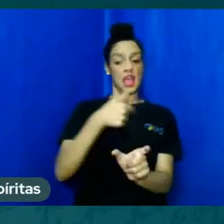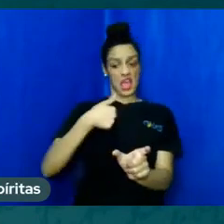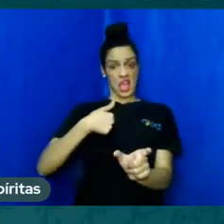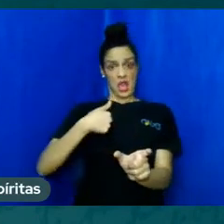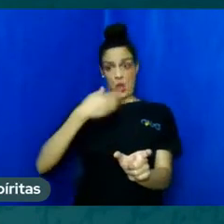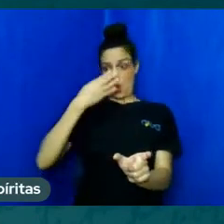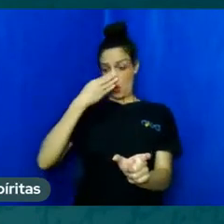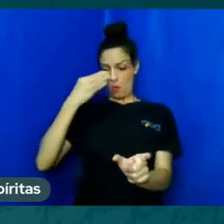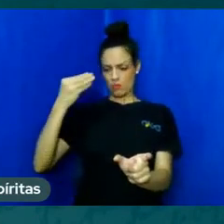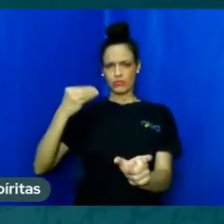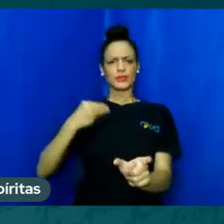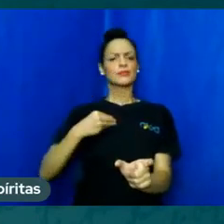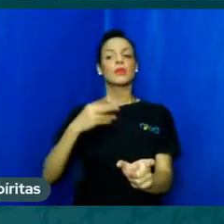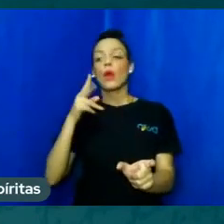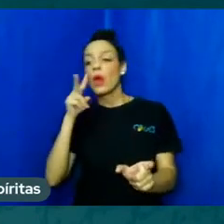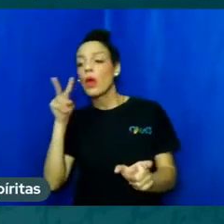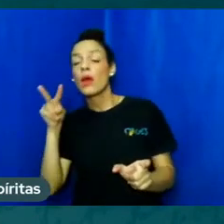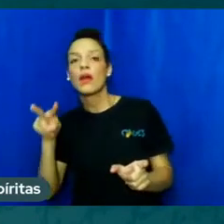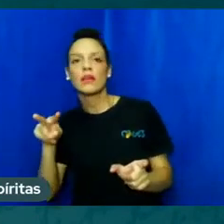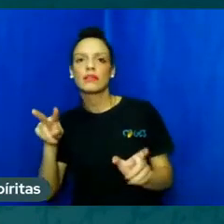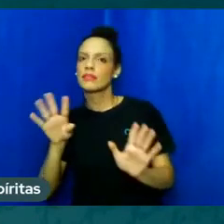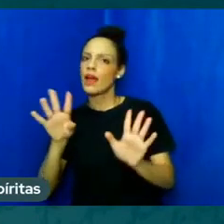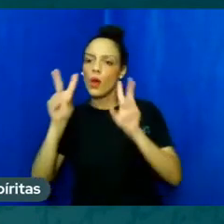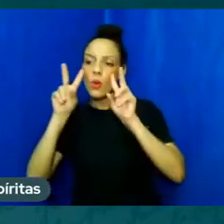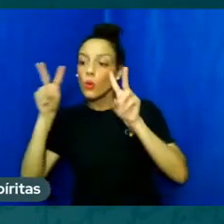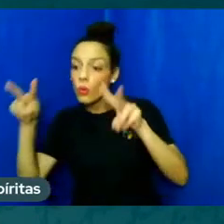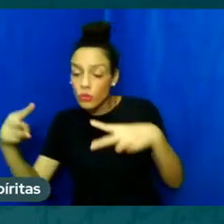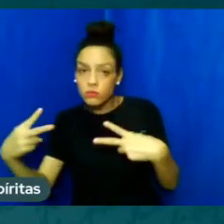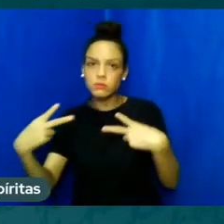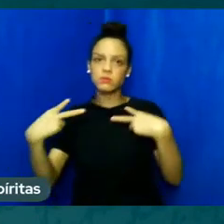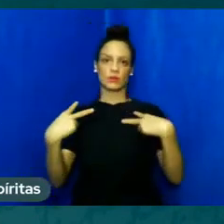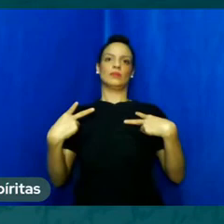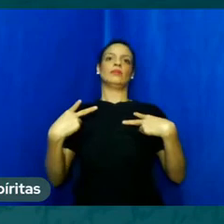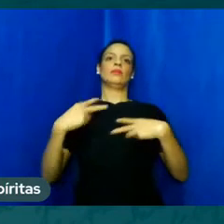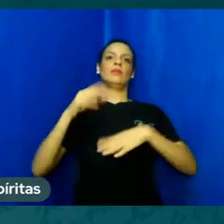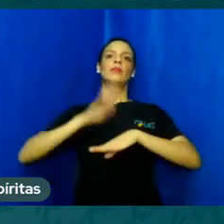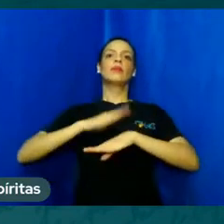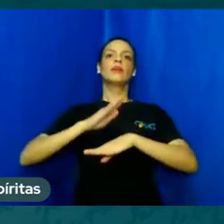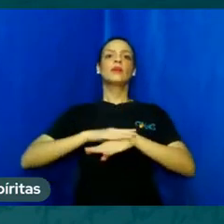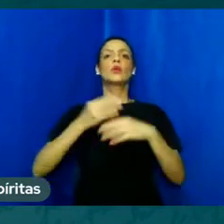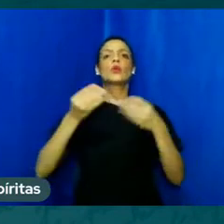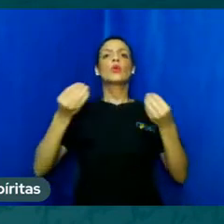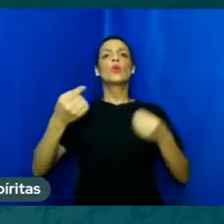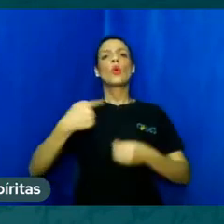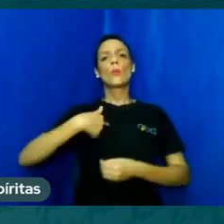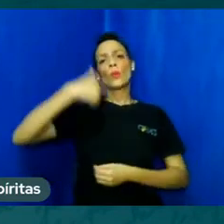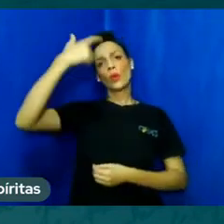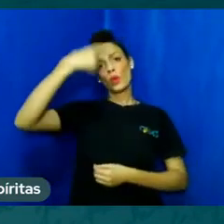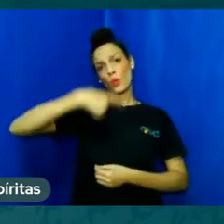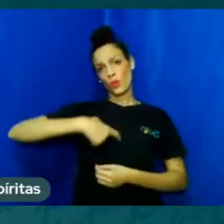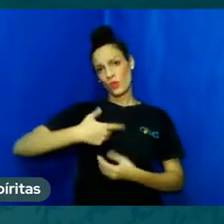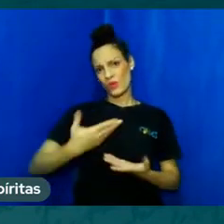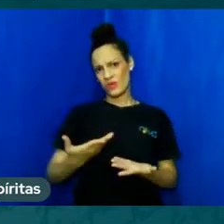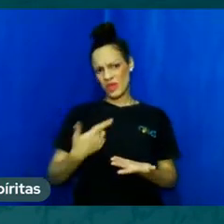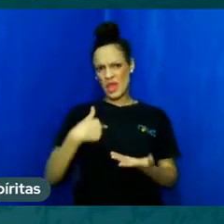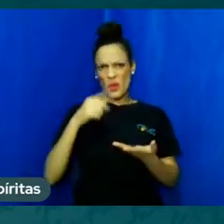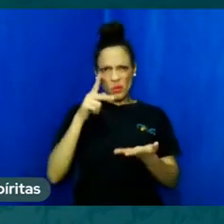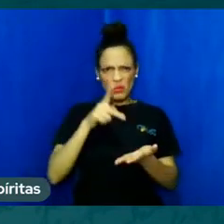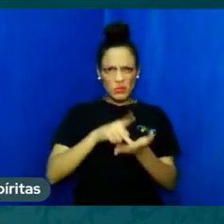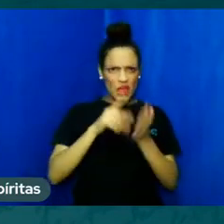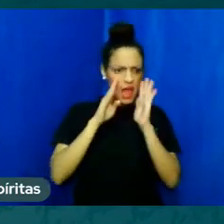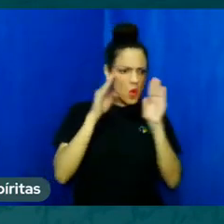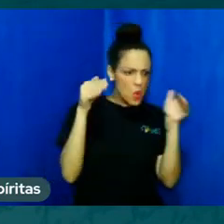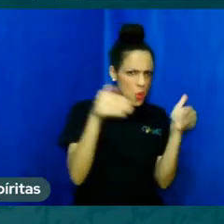né? Mas então, como é que eu estou? O quanto apegada eu estou às